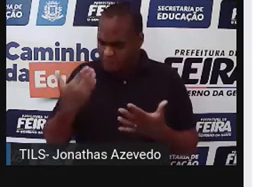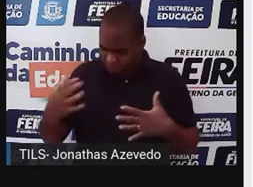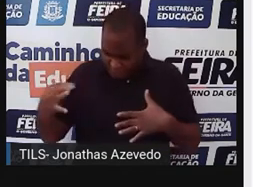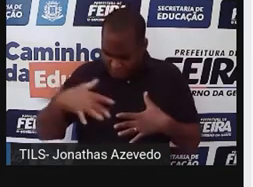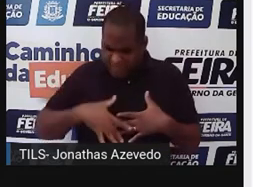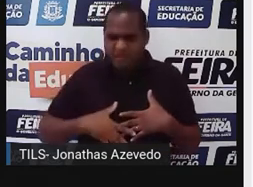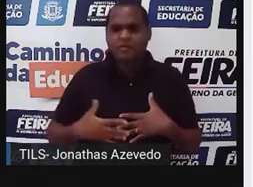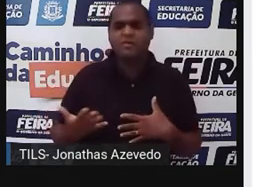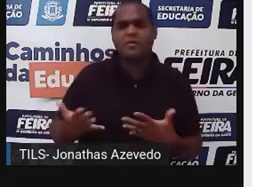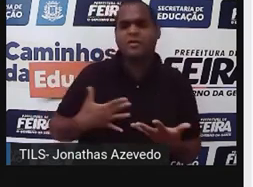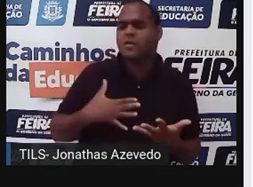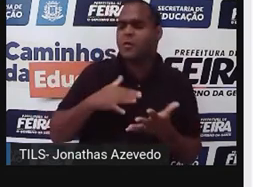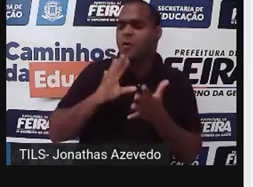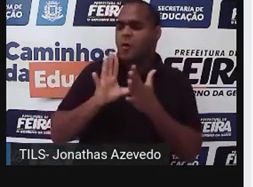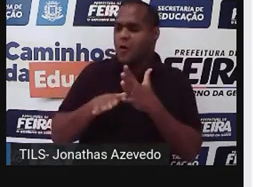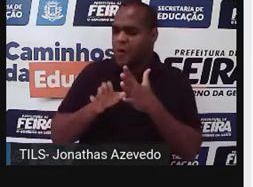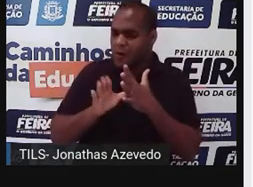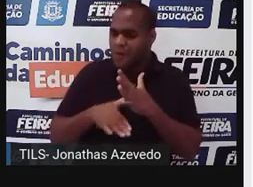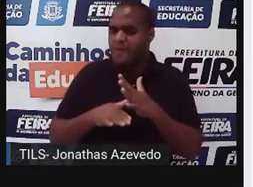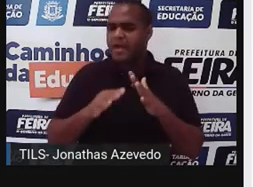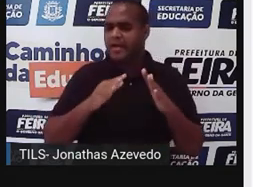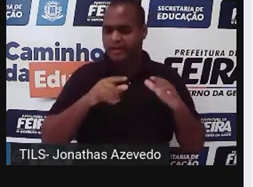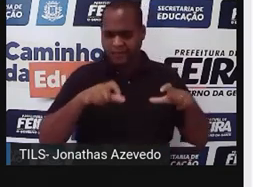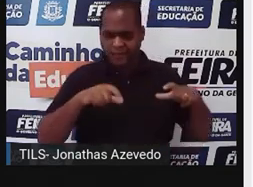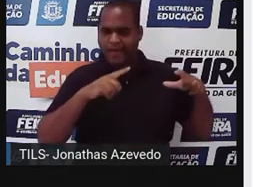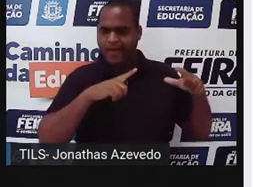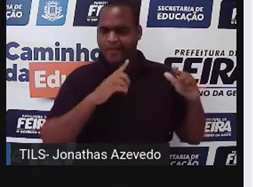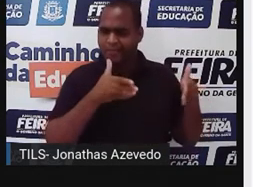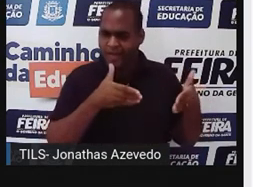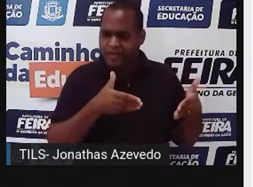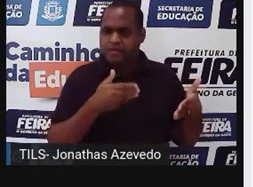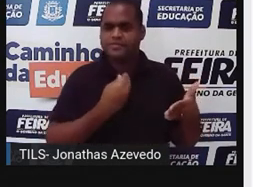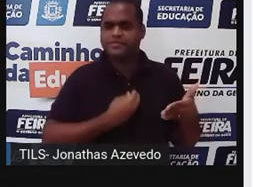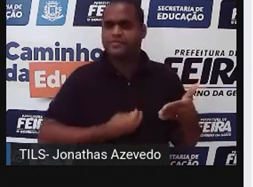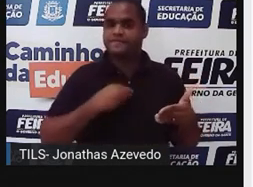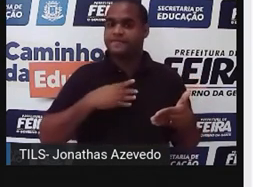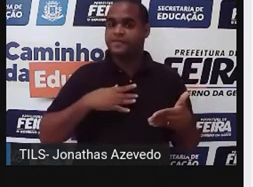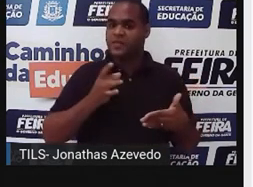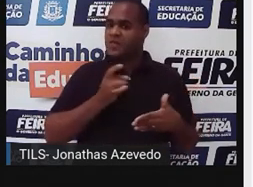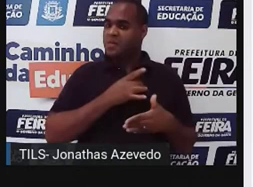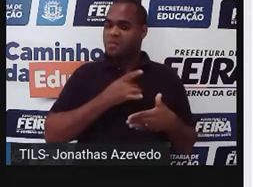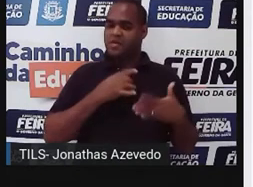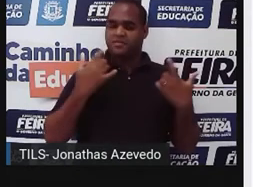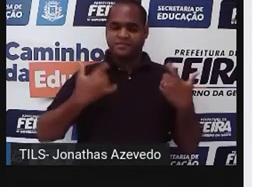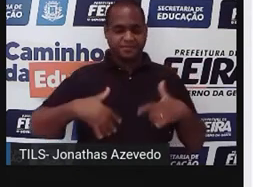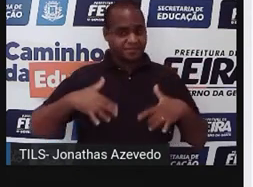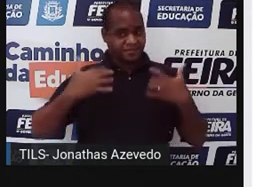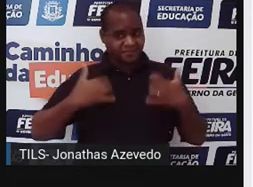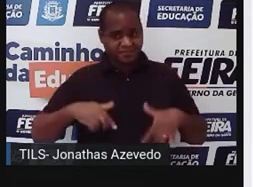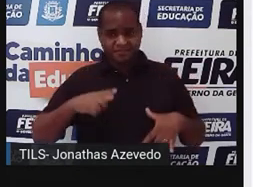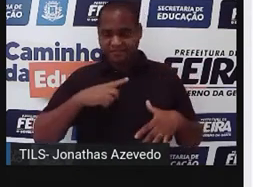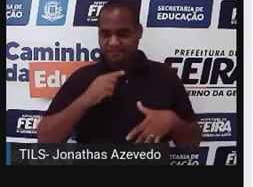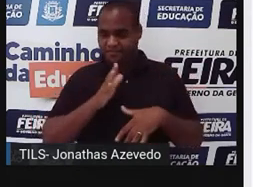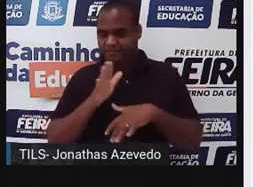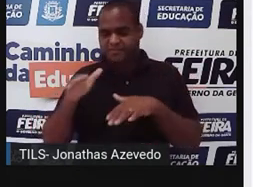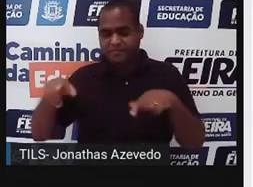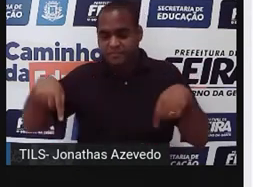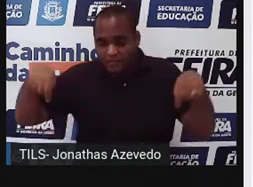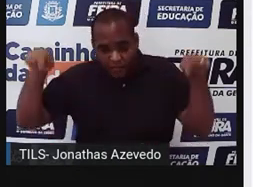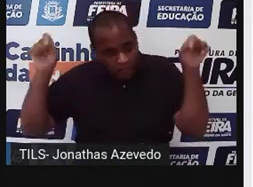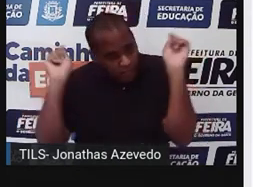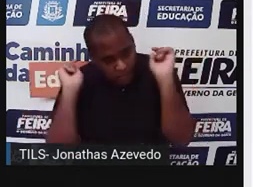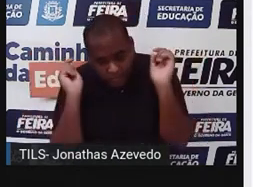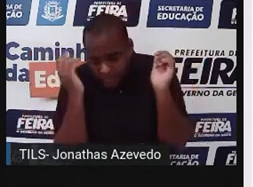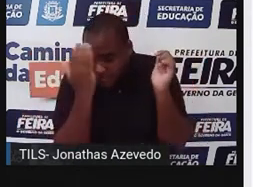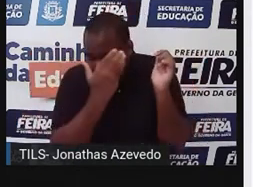você roubou na minha santa sepultura. Aterrorizada, escondeu-se debaixo das cobertas para não